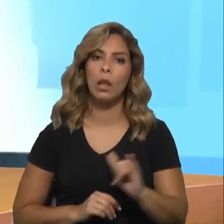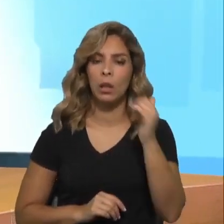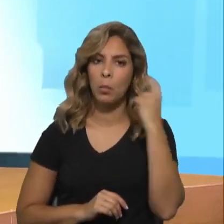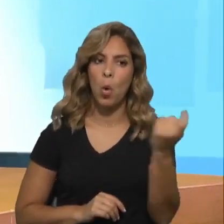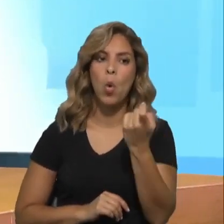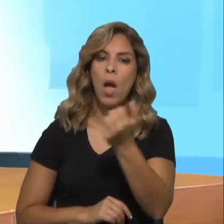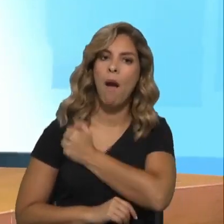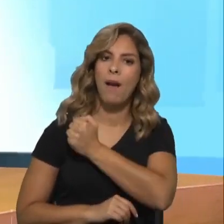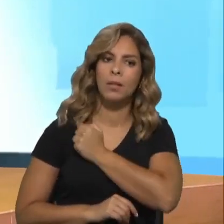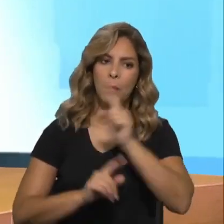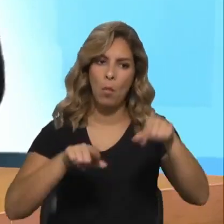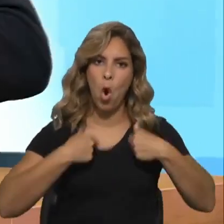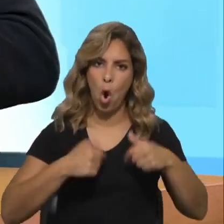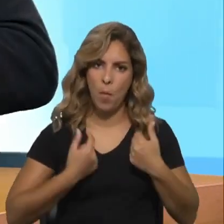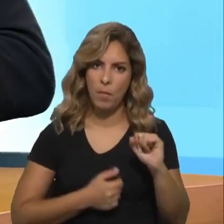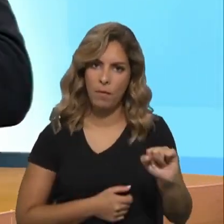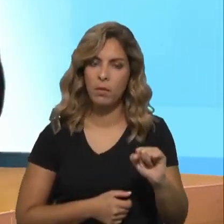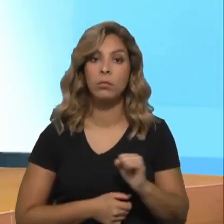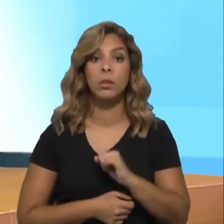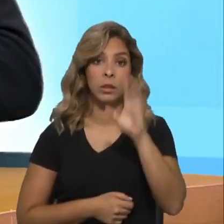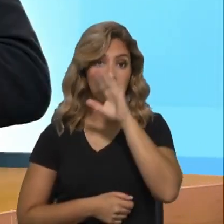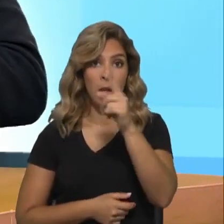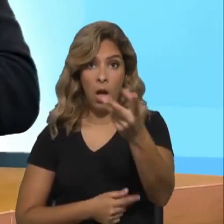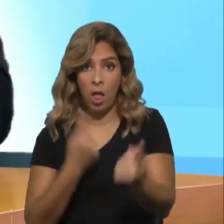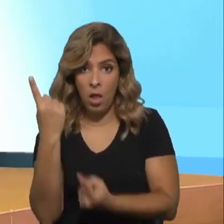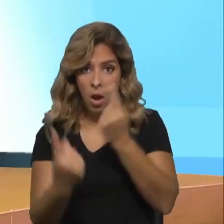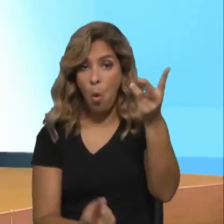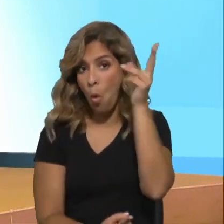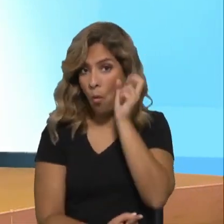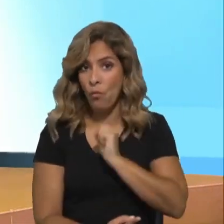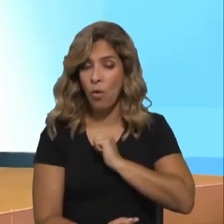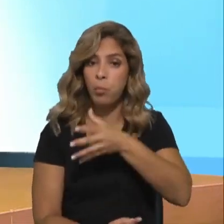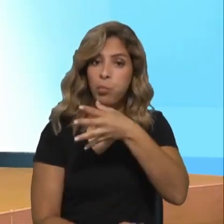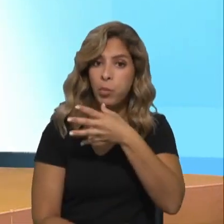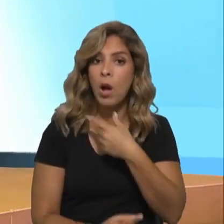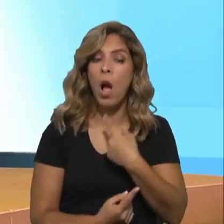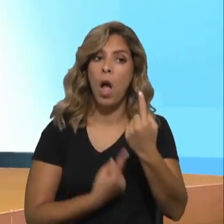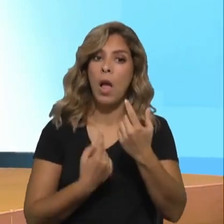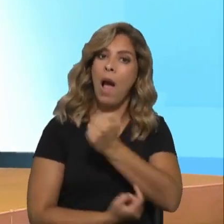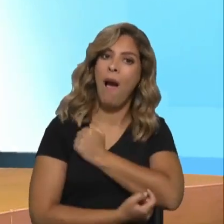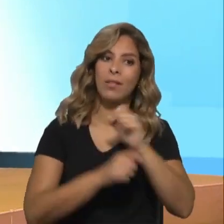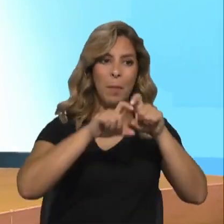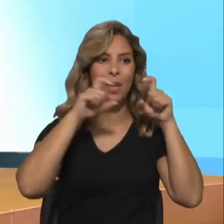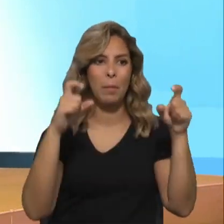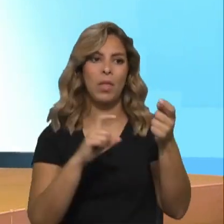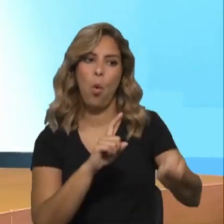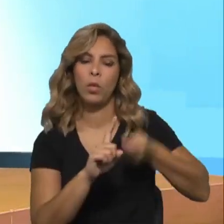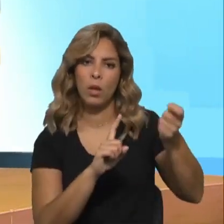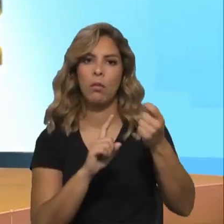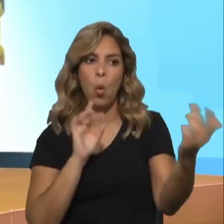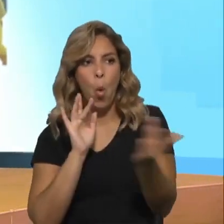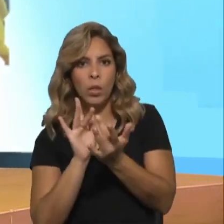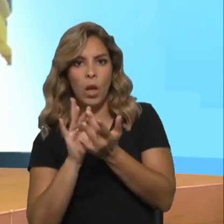é importante, por exemplo, quem nos está a ouvir que tenha e que queira participar e que, por exemplo, tenha uma casa para arrendar, possa contactar-nos, também,